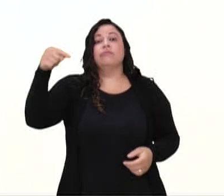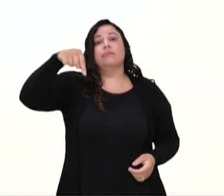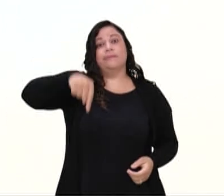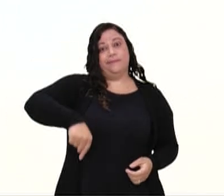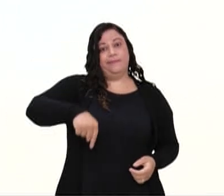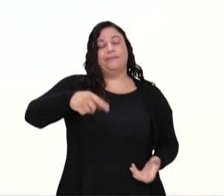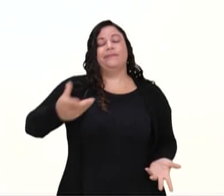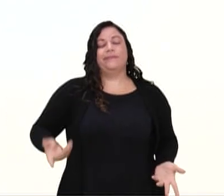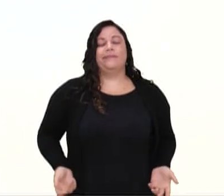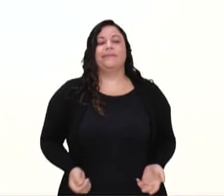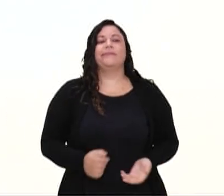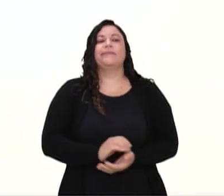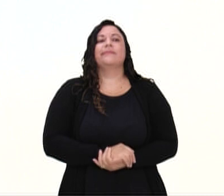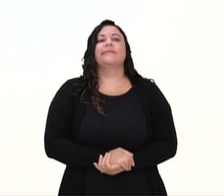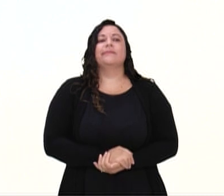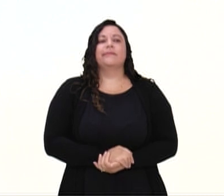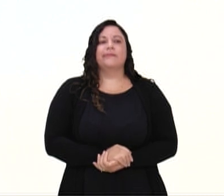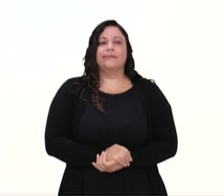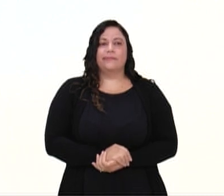essência.